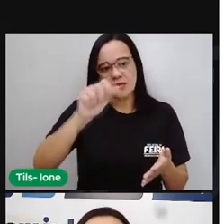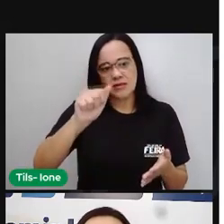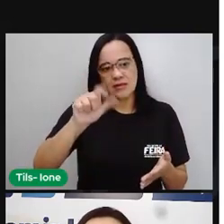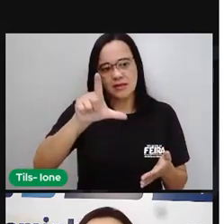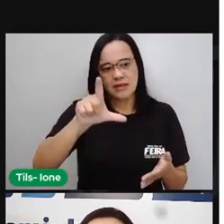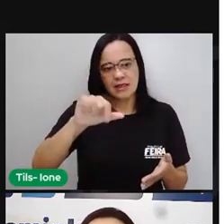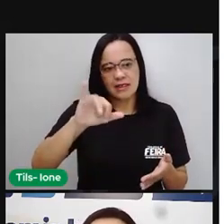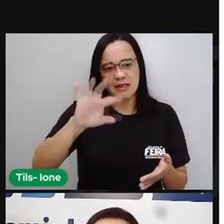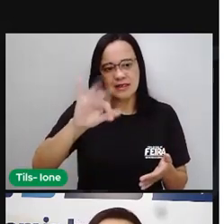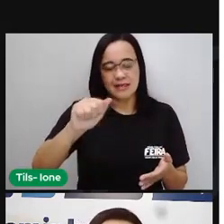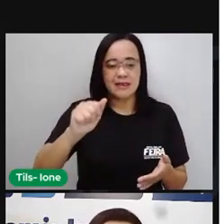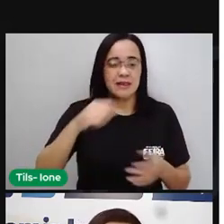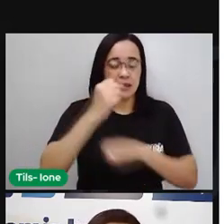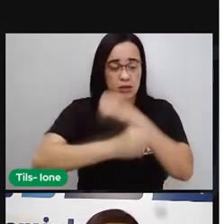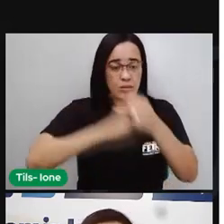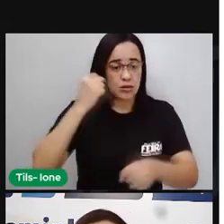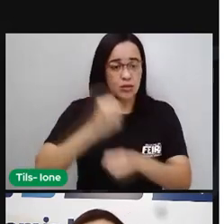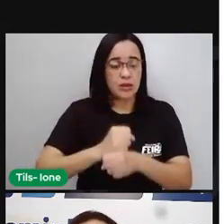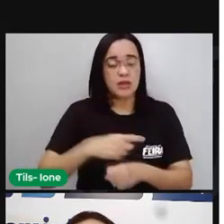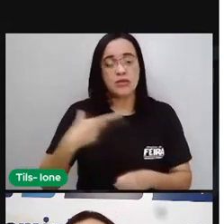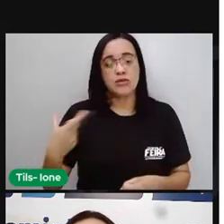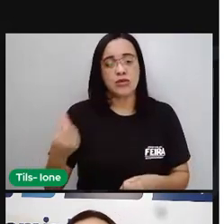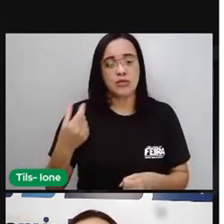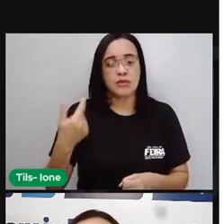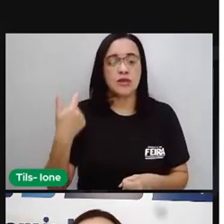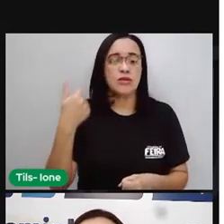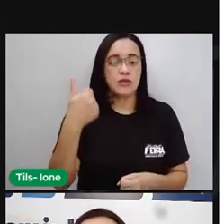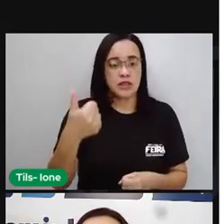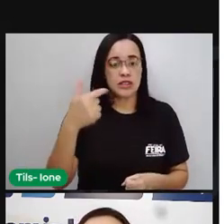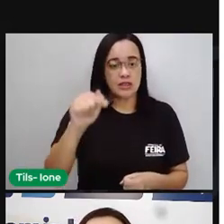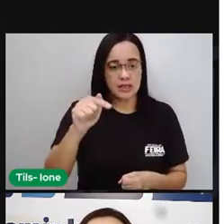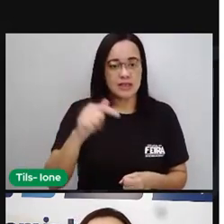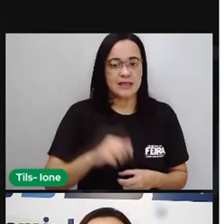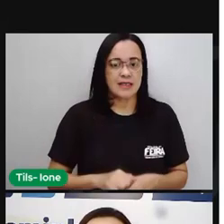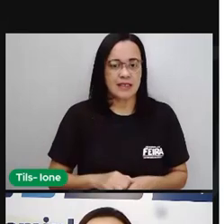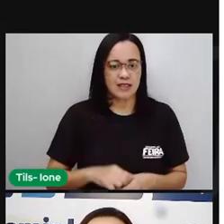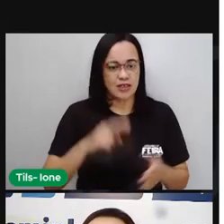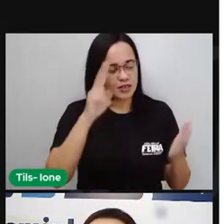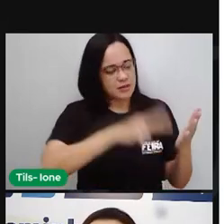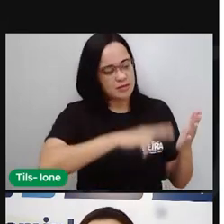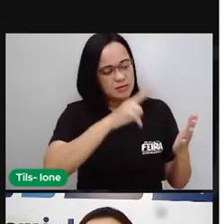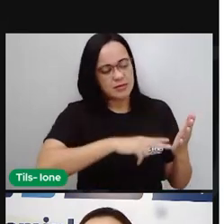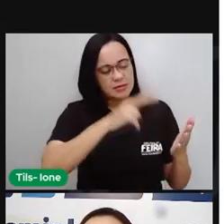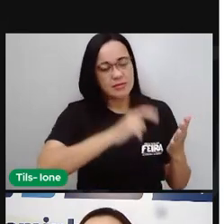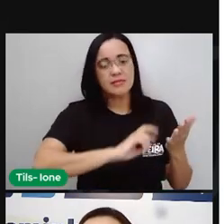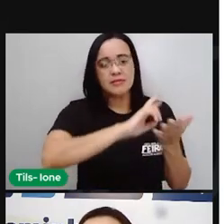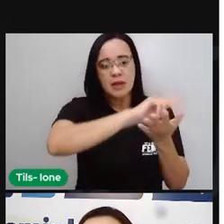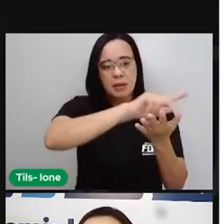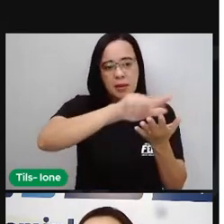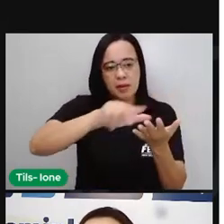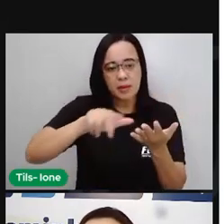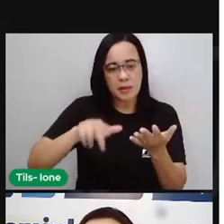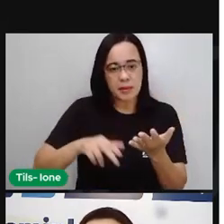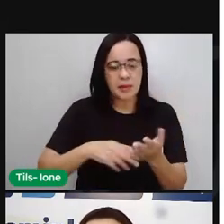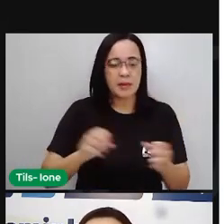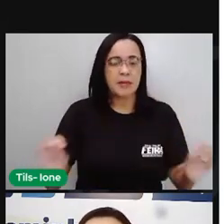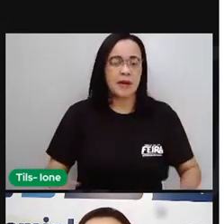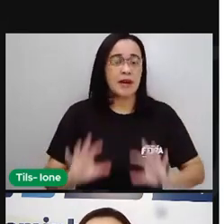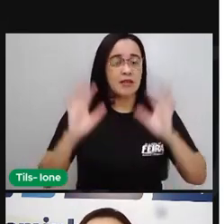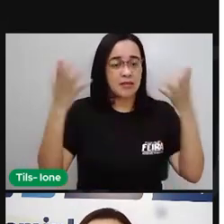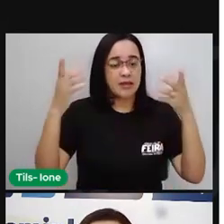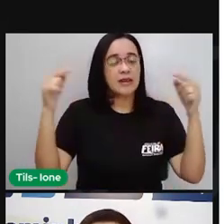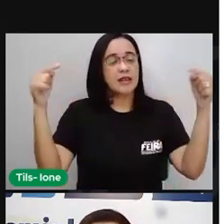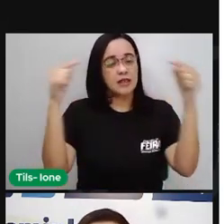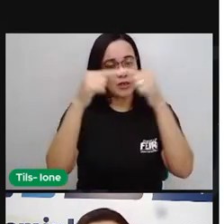E aí quando a gente olha pros textos aí que a Proleu, né? Homenageando aí as avós. Mas também a gente pode pegar muitas ali das